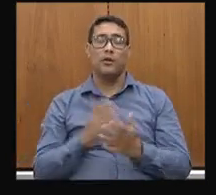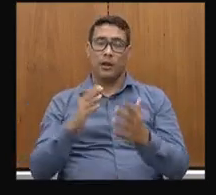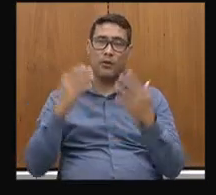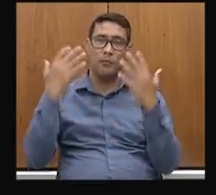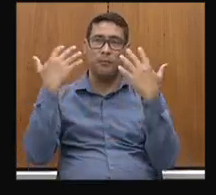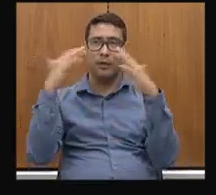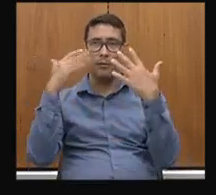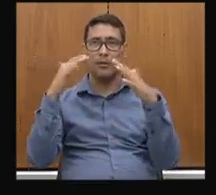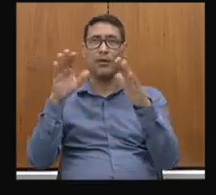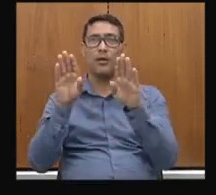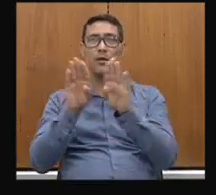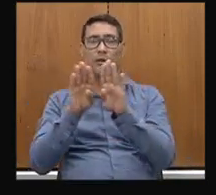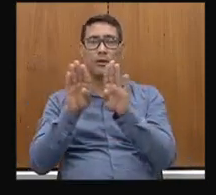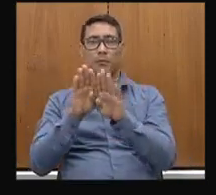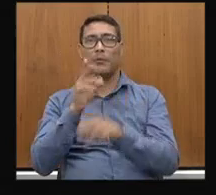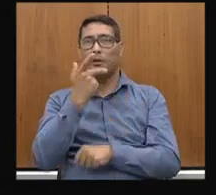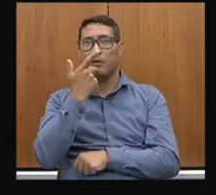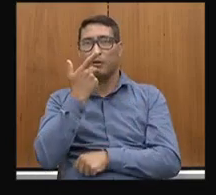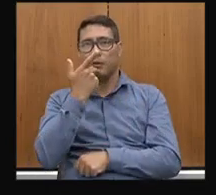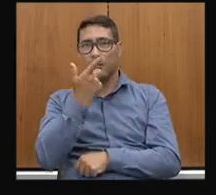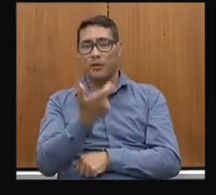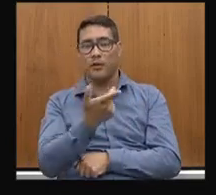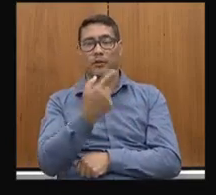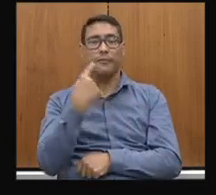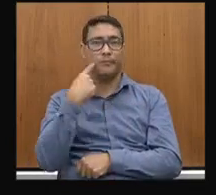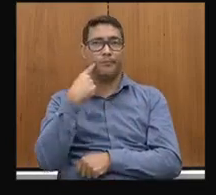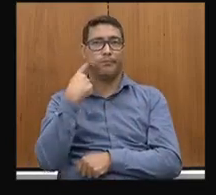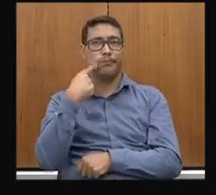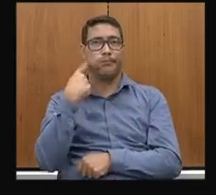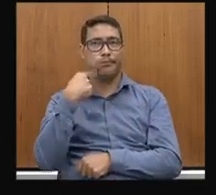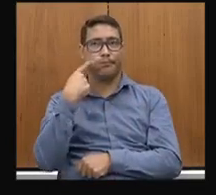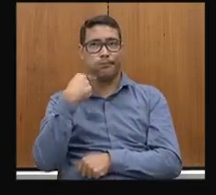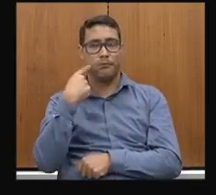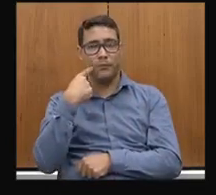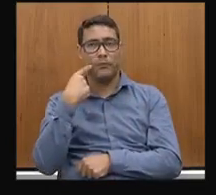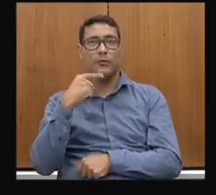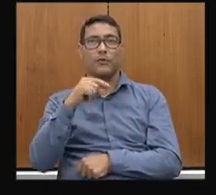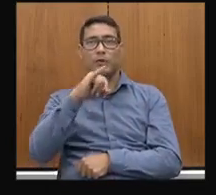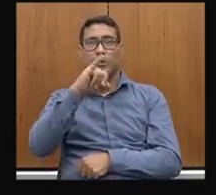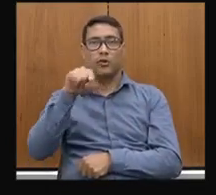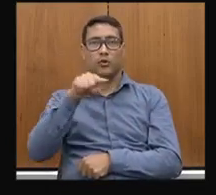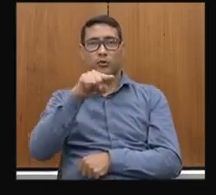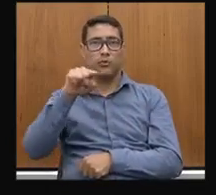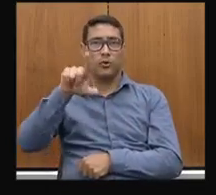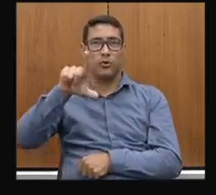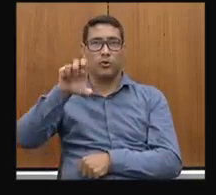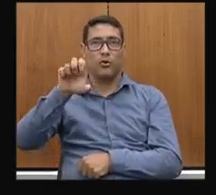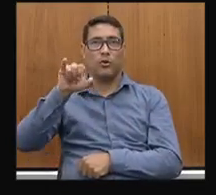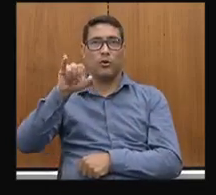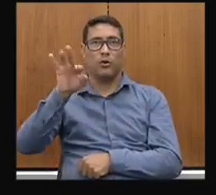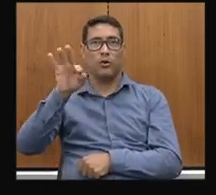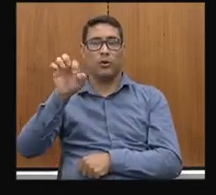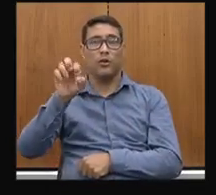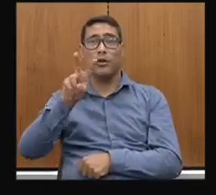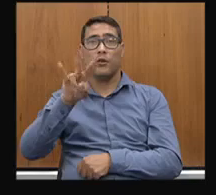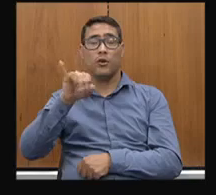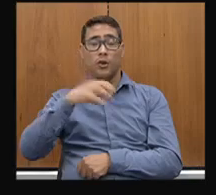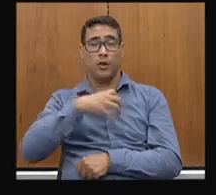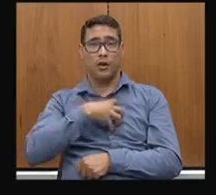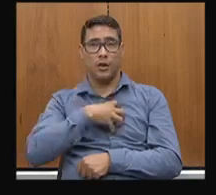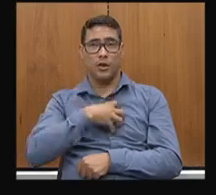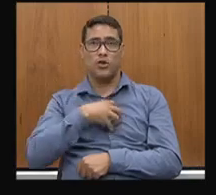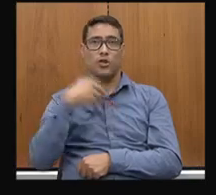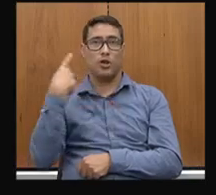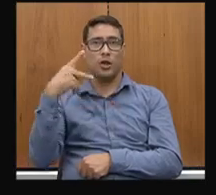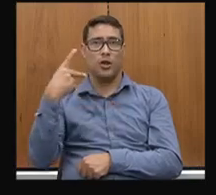parabenizar e dizer, deputado João Leite, que eu, pessoalmente, sentirei a sua falta nos